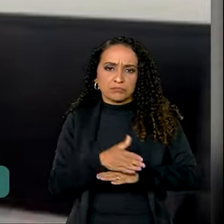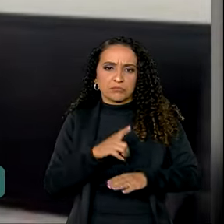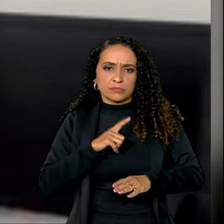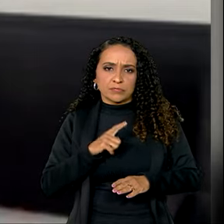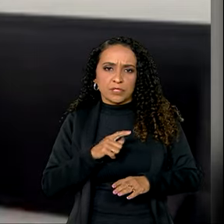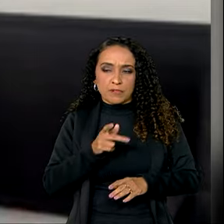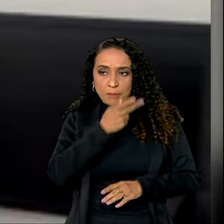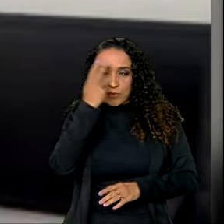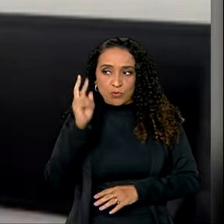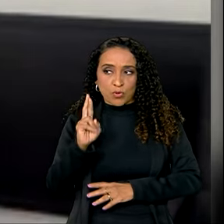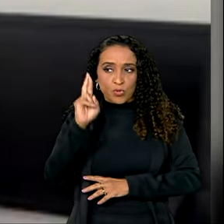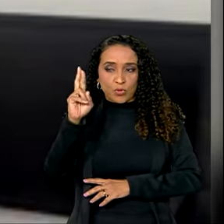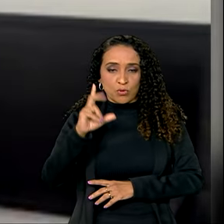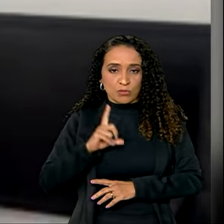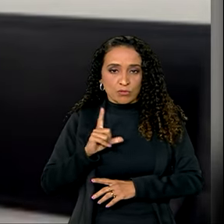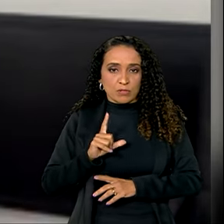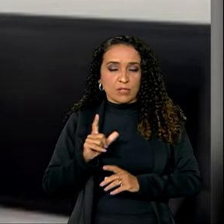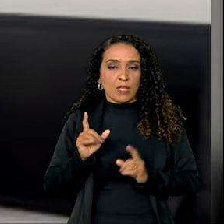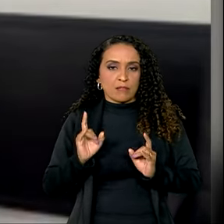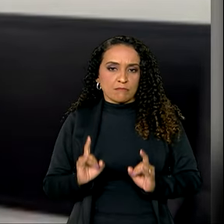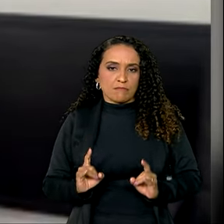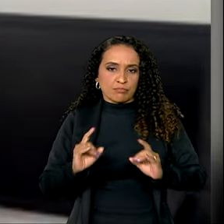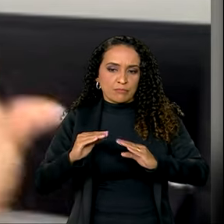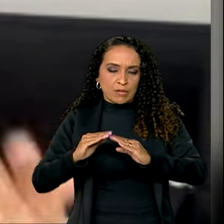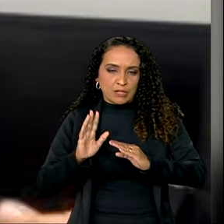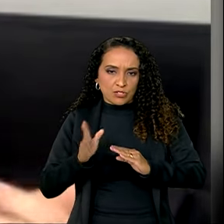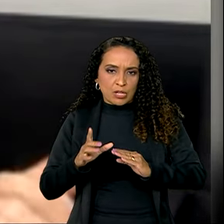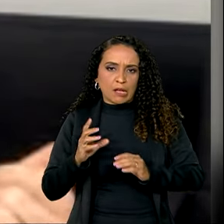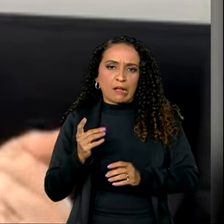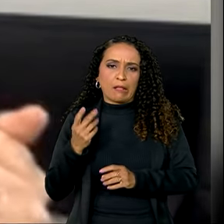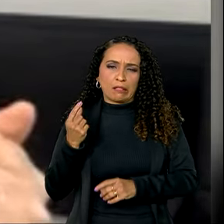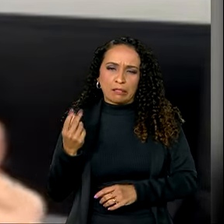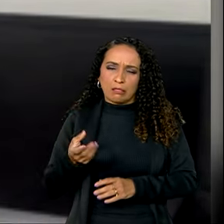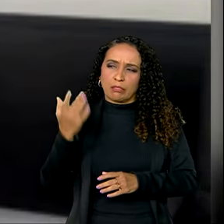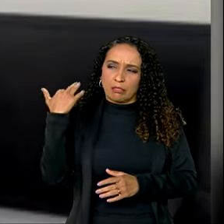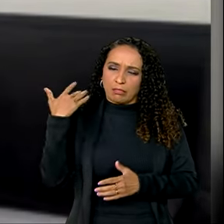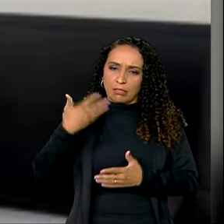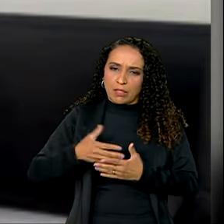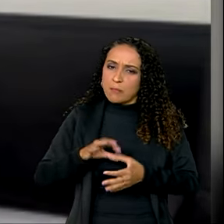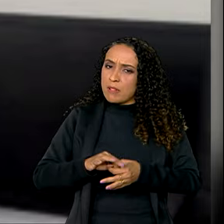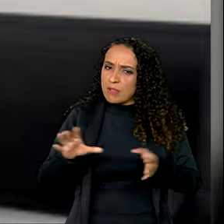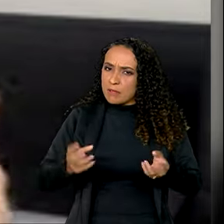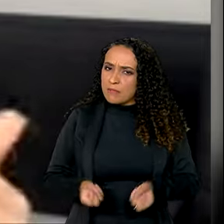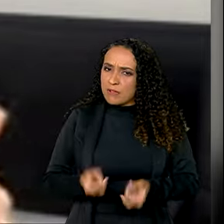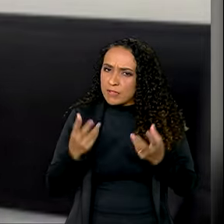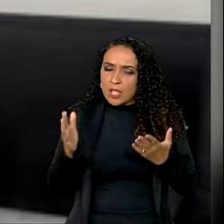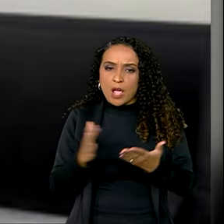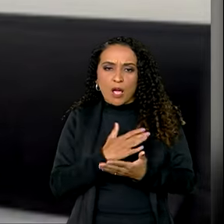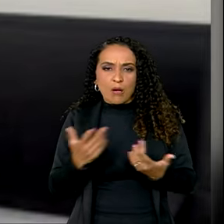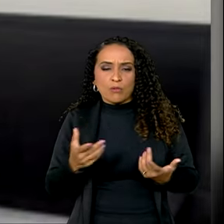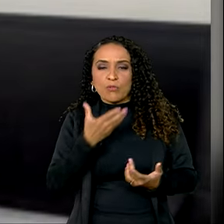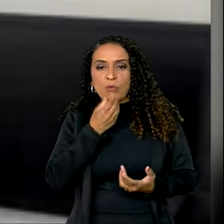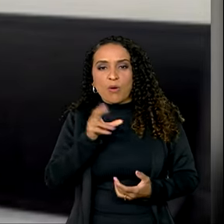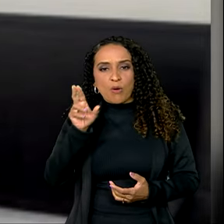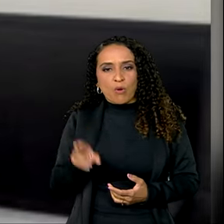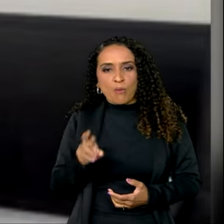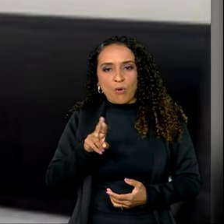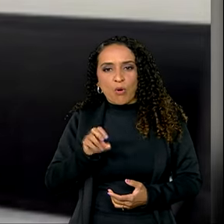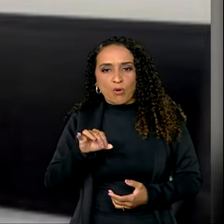proprietários que já têm alguns imóveis há algum tempo disponível para venda. Alguns, como o Sr. Rosenei,